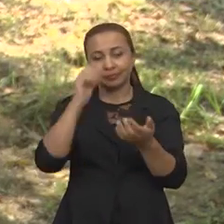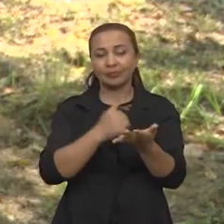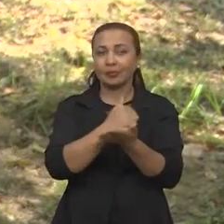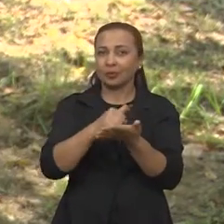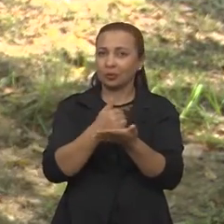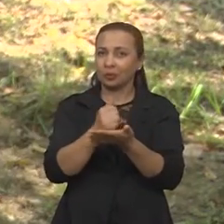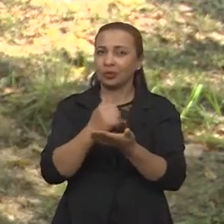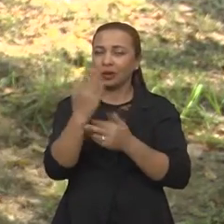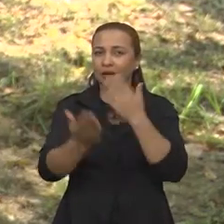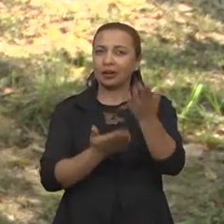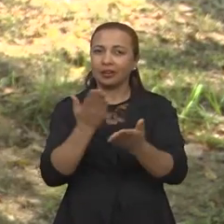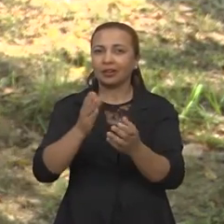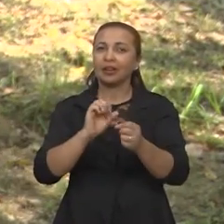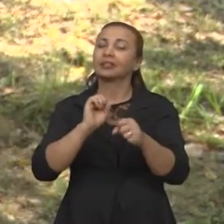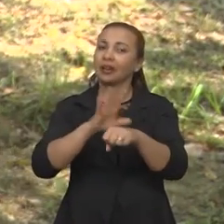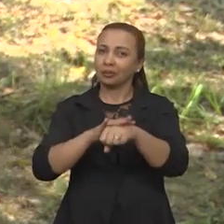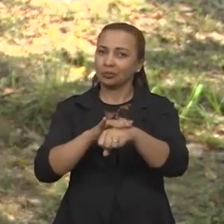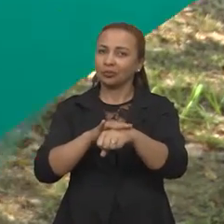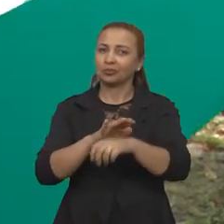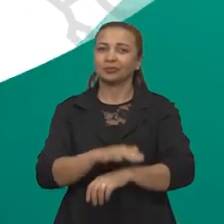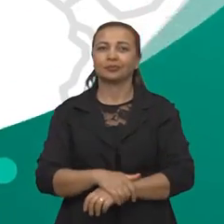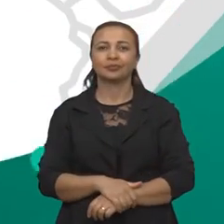remédios que tratem a doença.